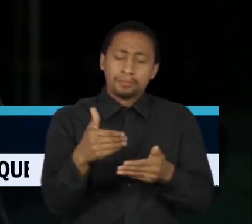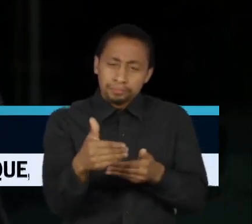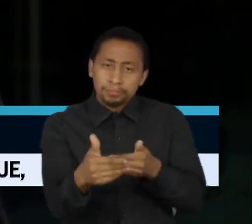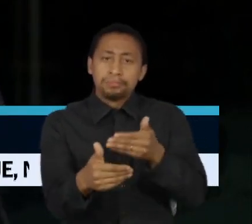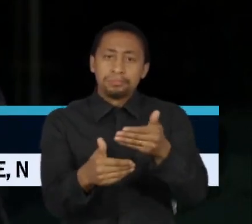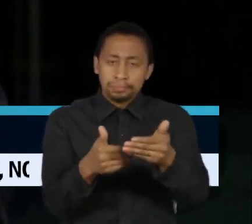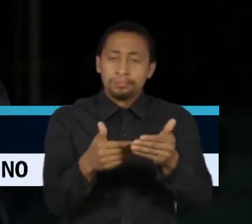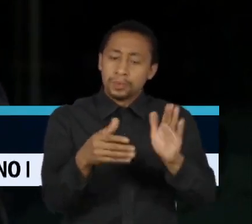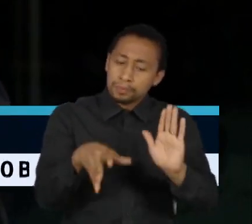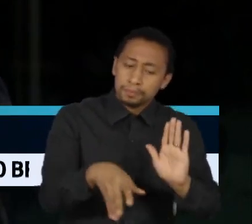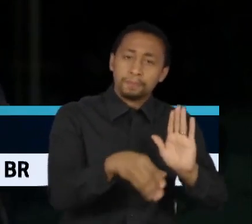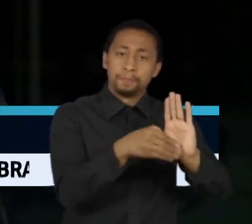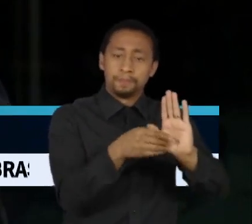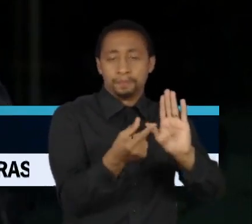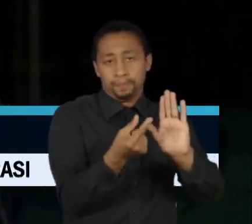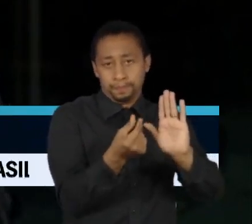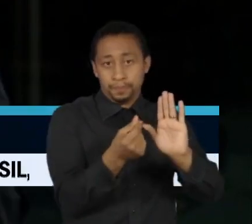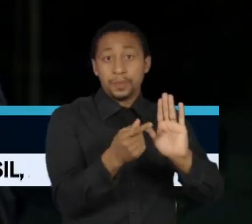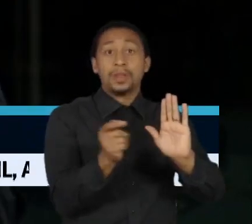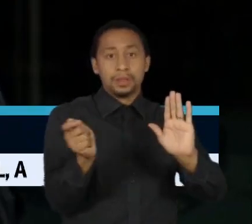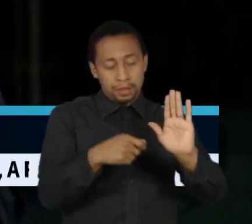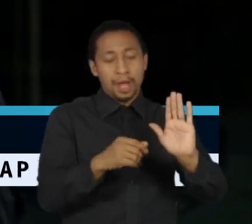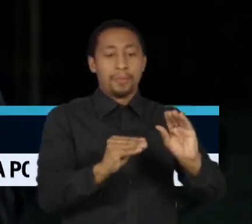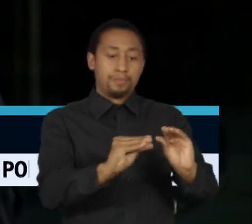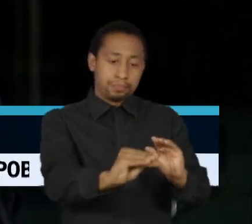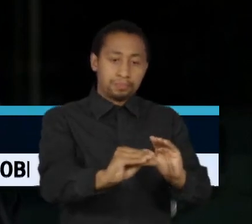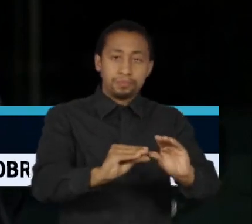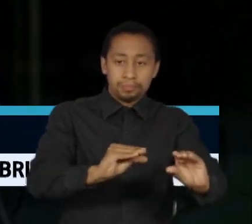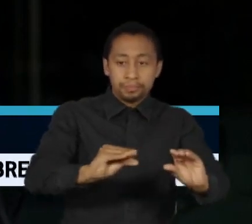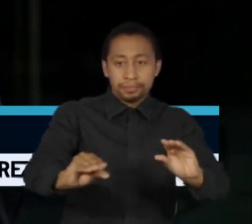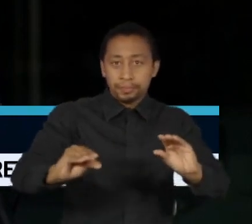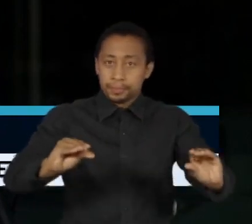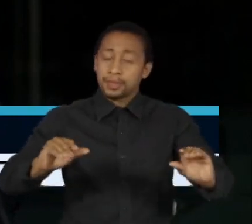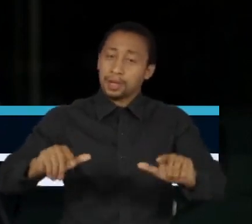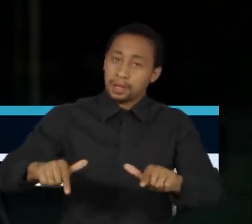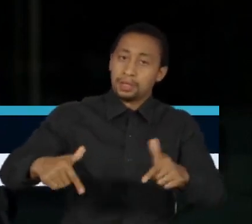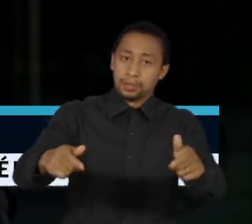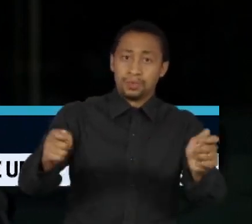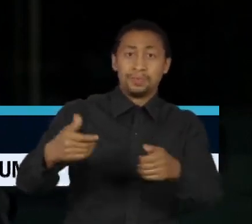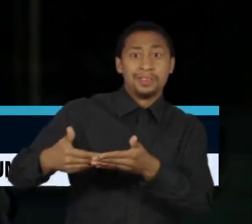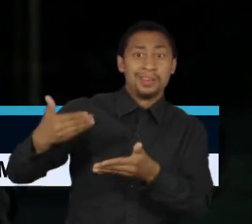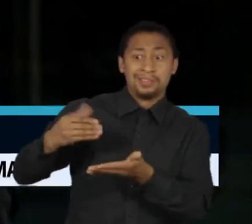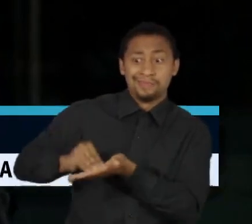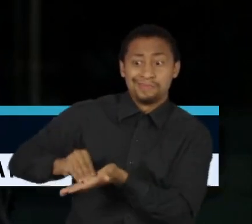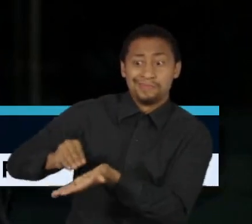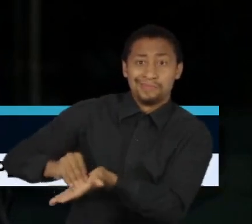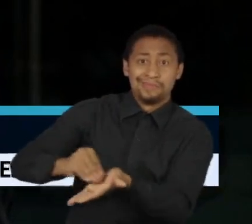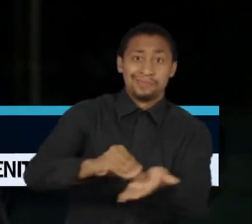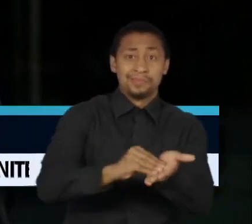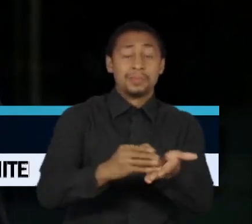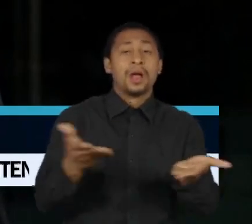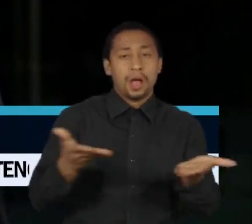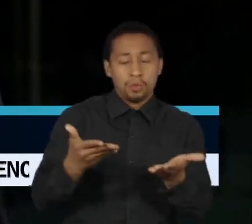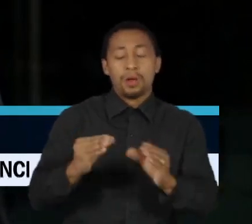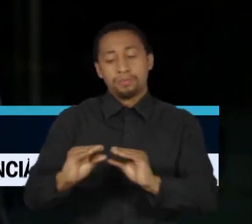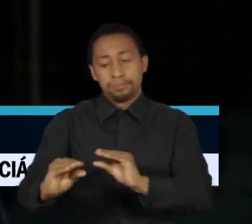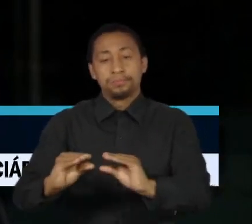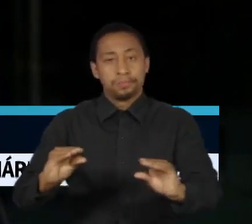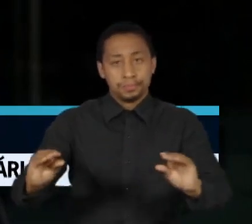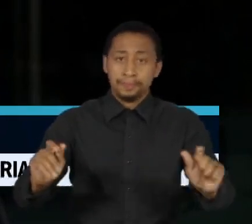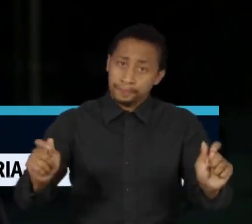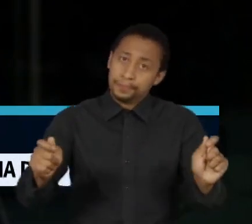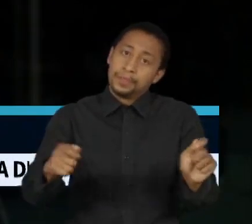recompôs várias ações orçamentárias que estavam deficitárias e pôde atender